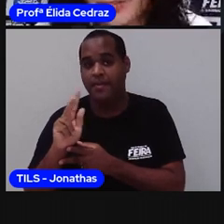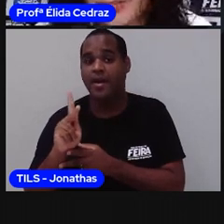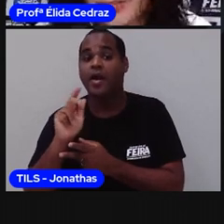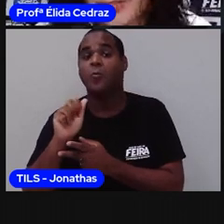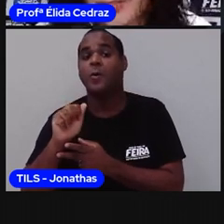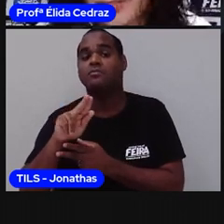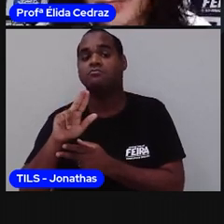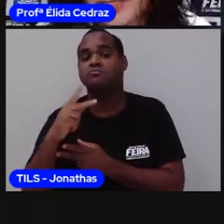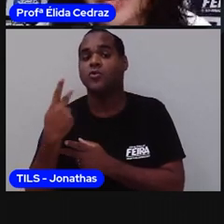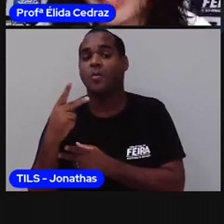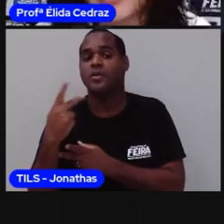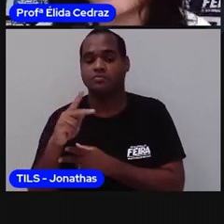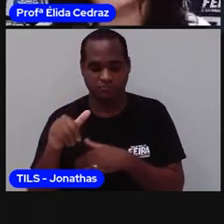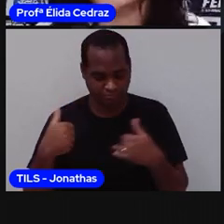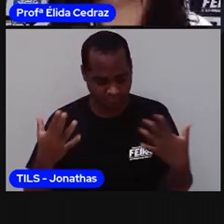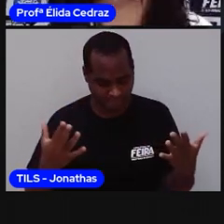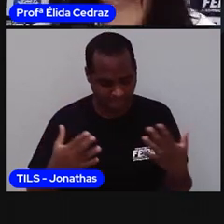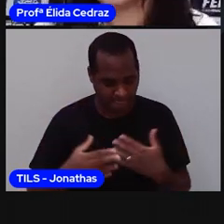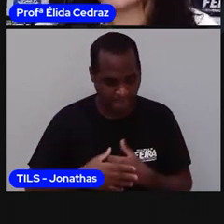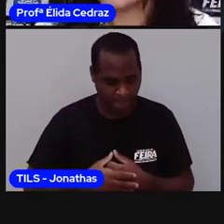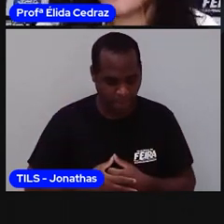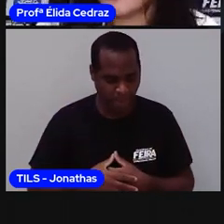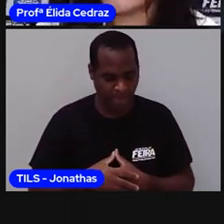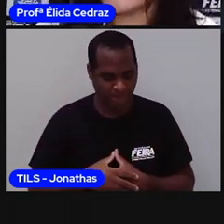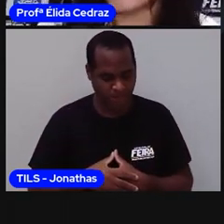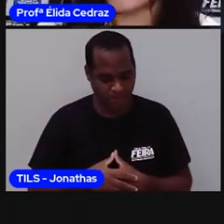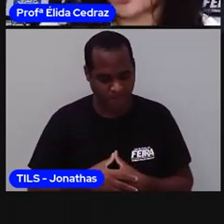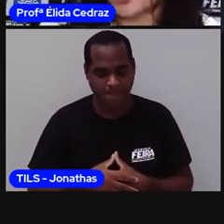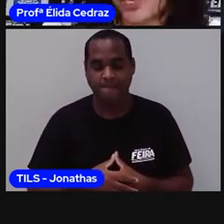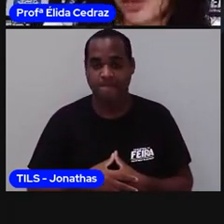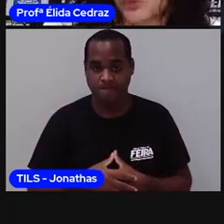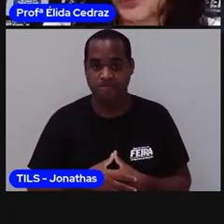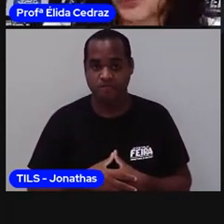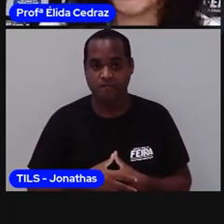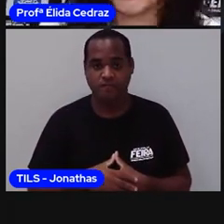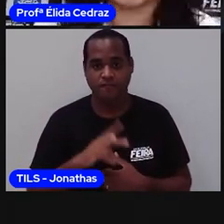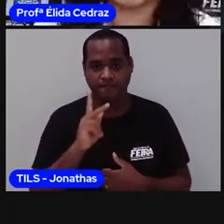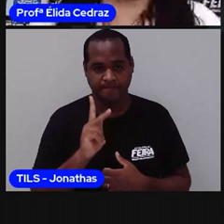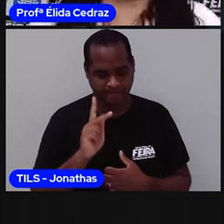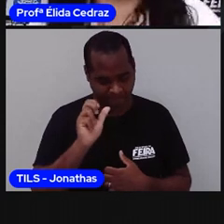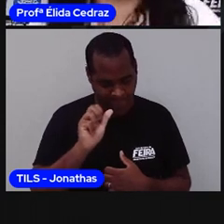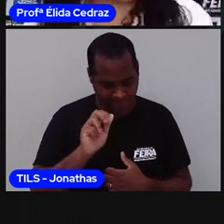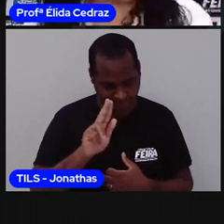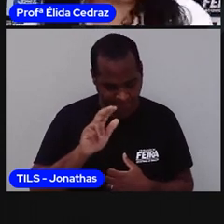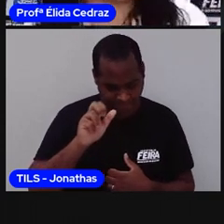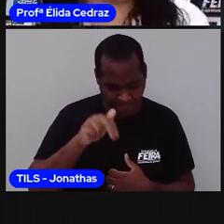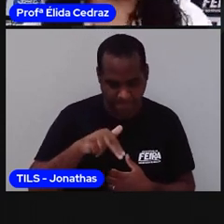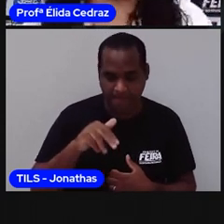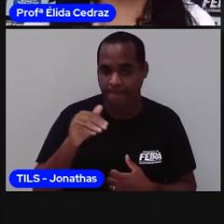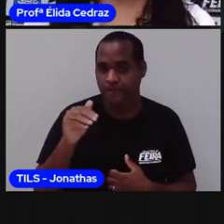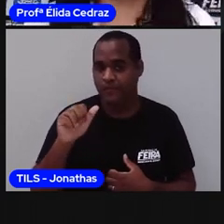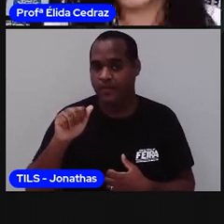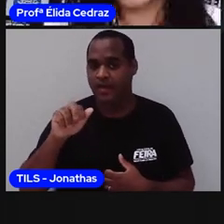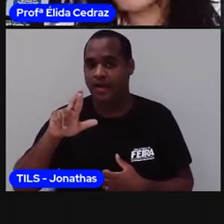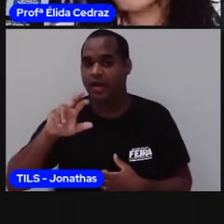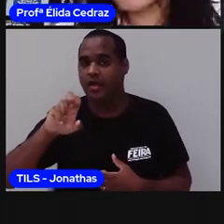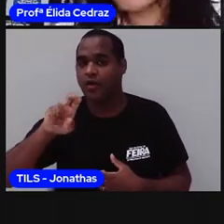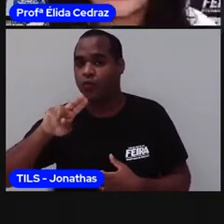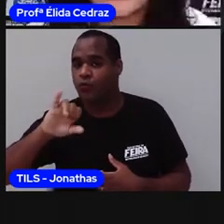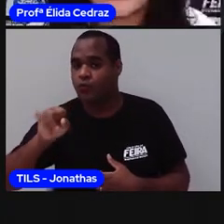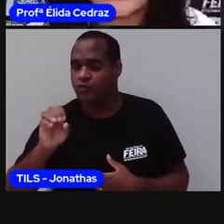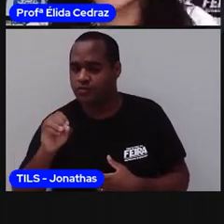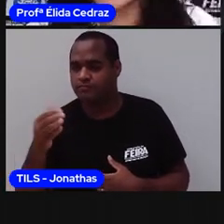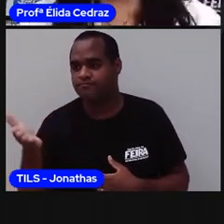Cauã? E isso também. De Araújo Silva. As